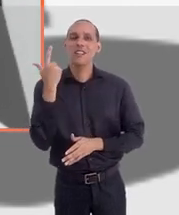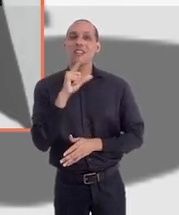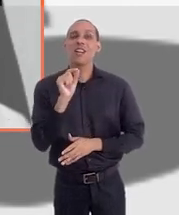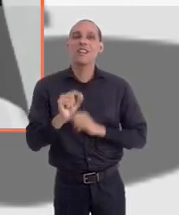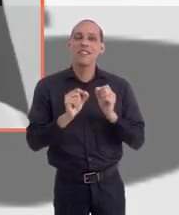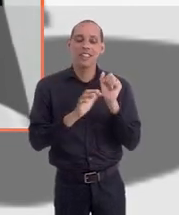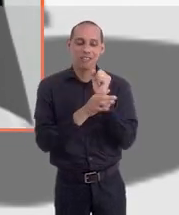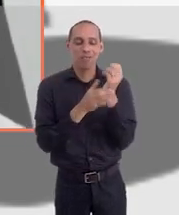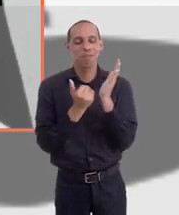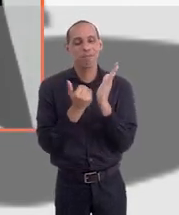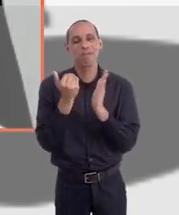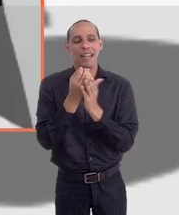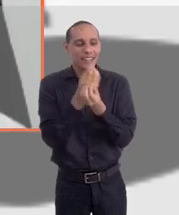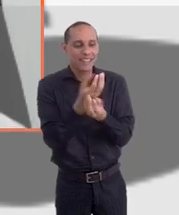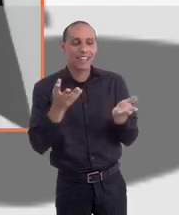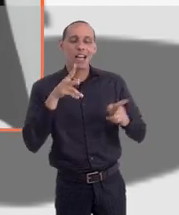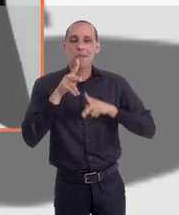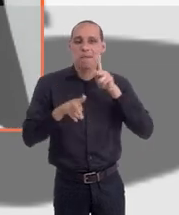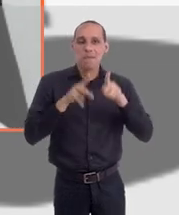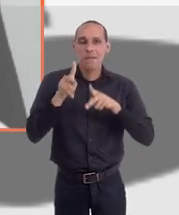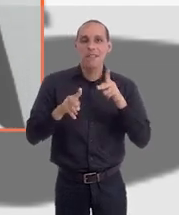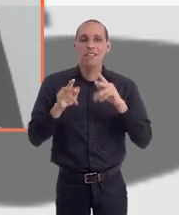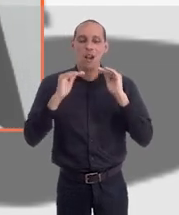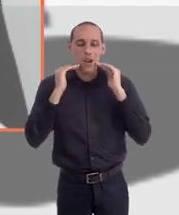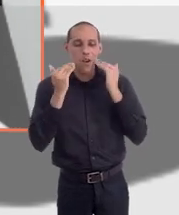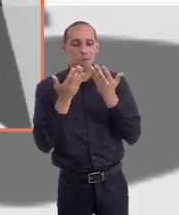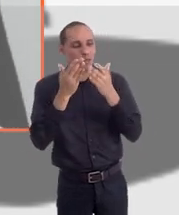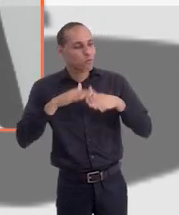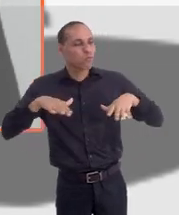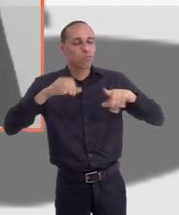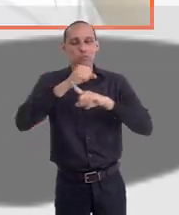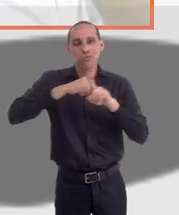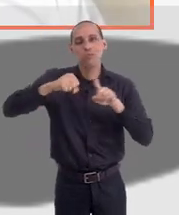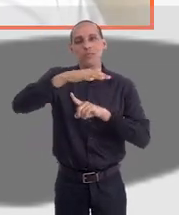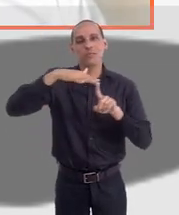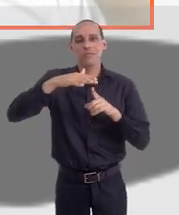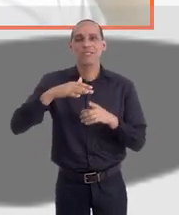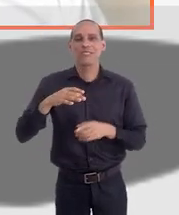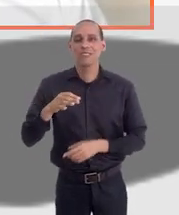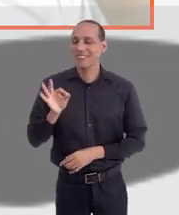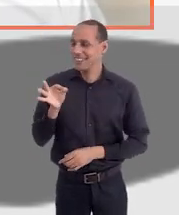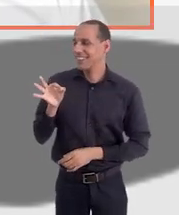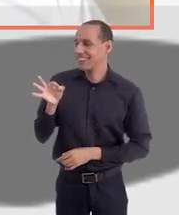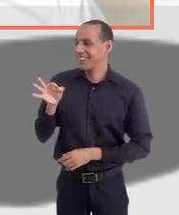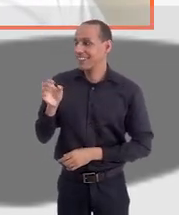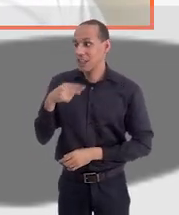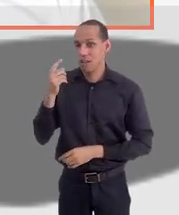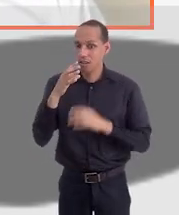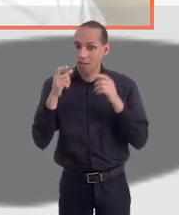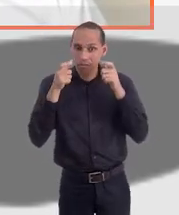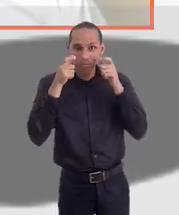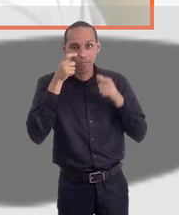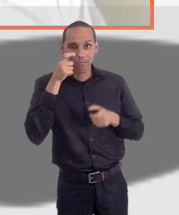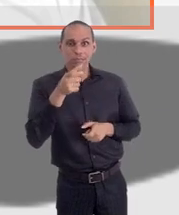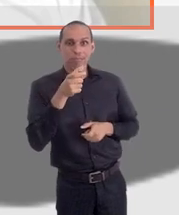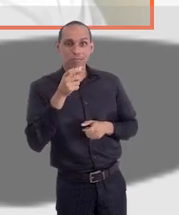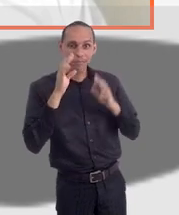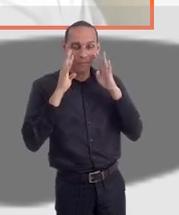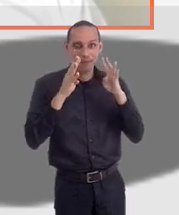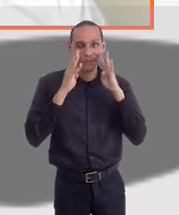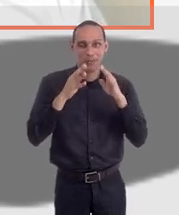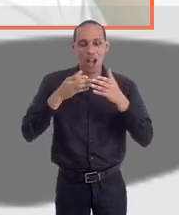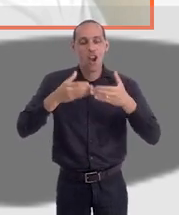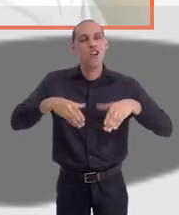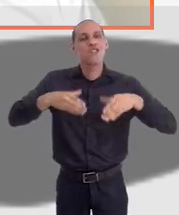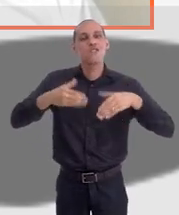esse resultado aí, que é mais segurança para a nossa população, mais segurança para a nossa comunidade e sociedade. Com certeza. Vamos ficar de olho acompanhando o caso desse